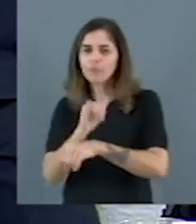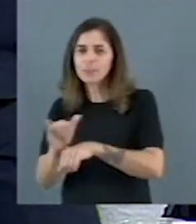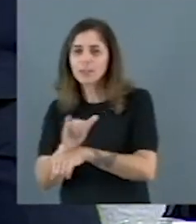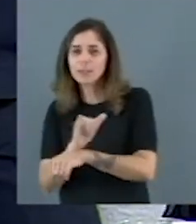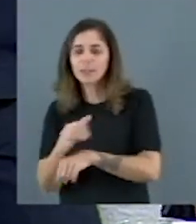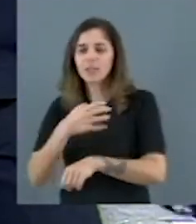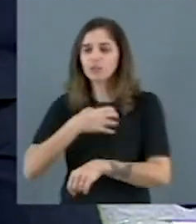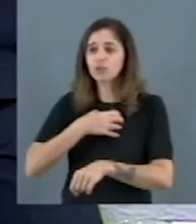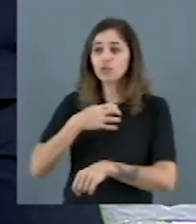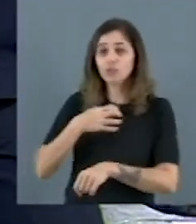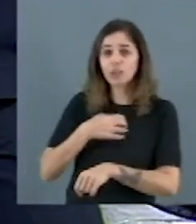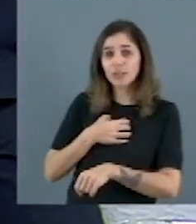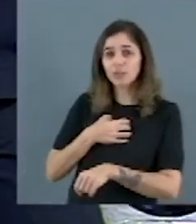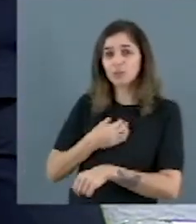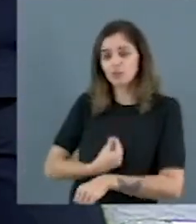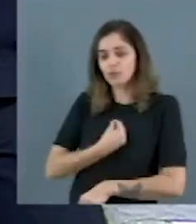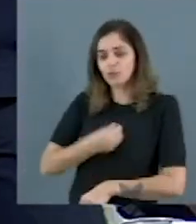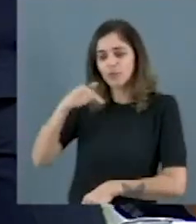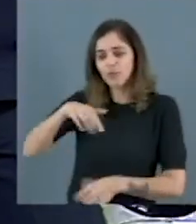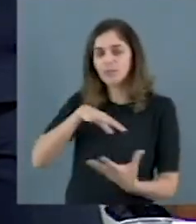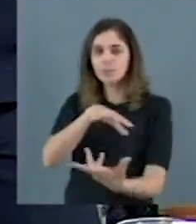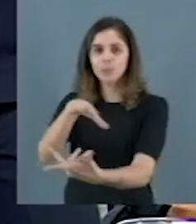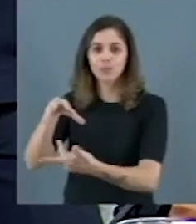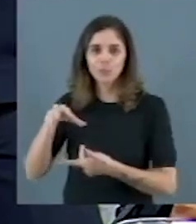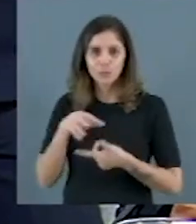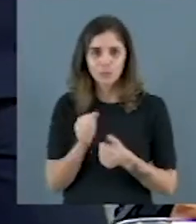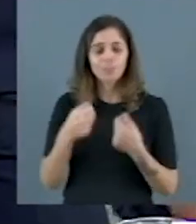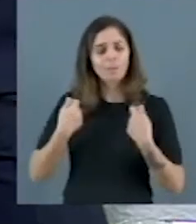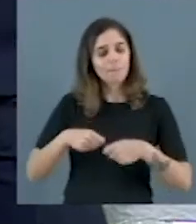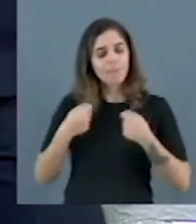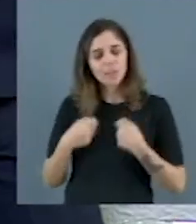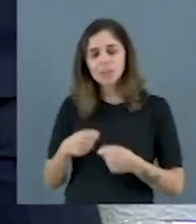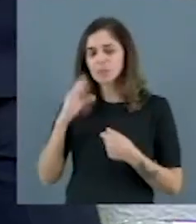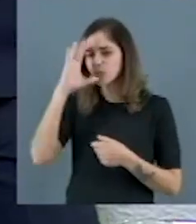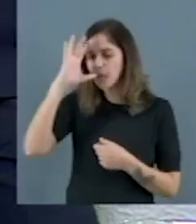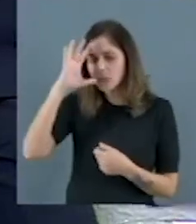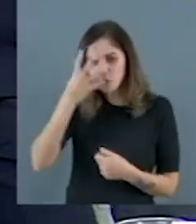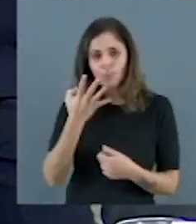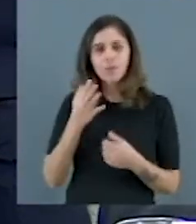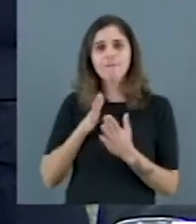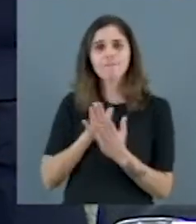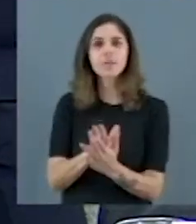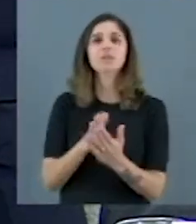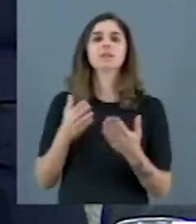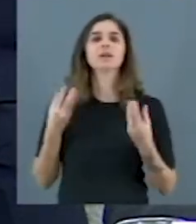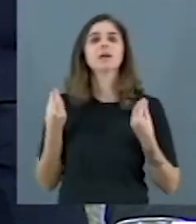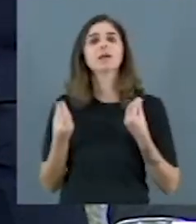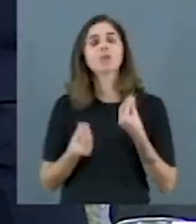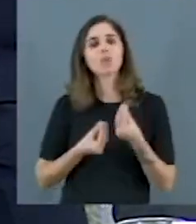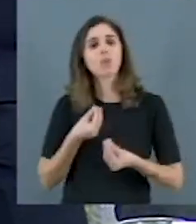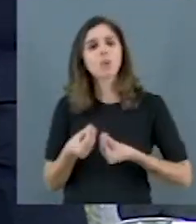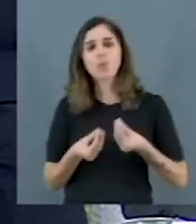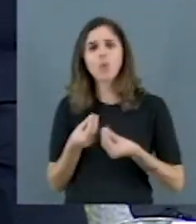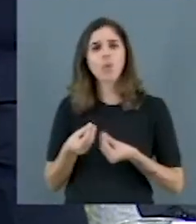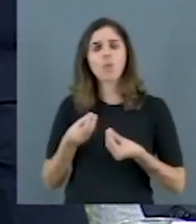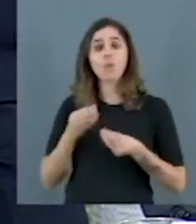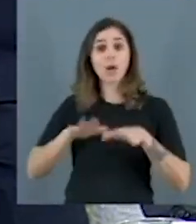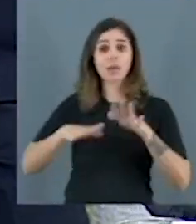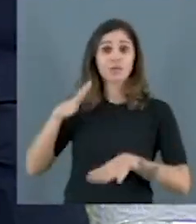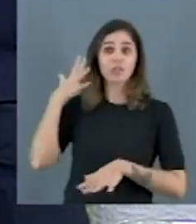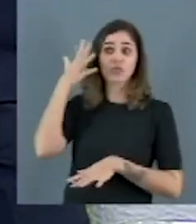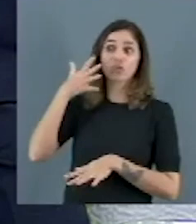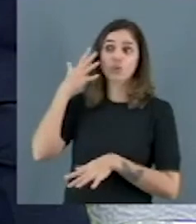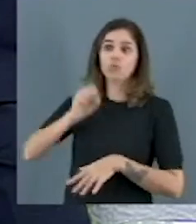que nós vivemos. Portanto, nós precisamos enfrentar. Enfrentar os modos como os discursos de ódio circulam entre